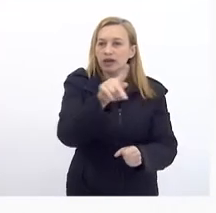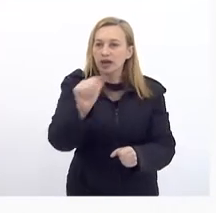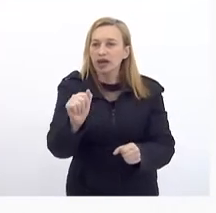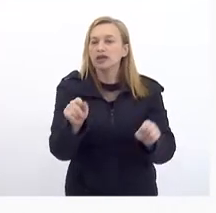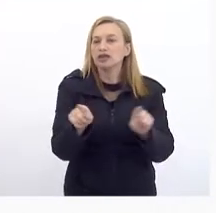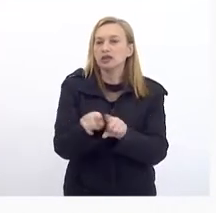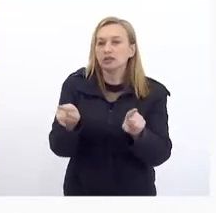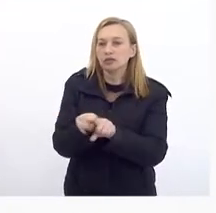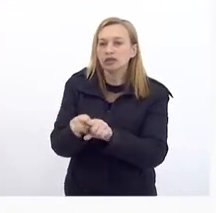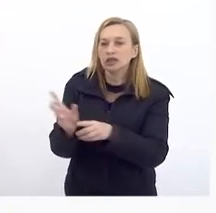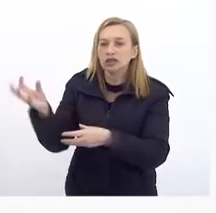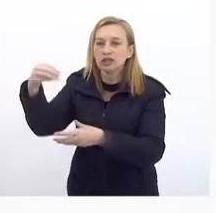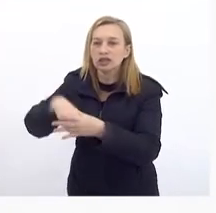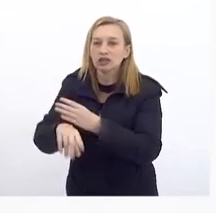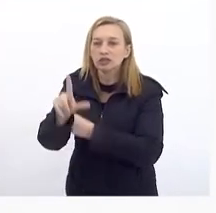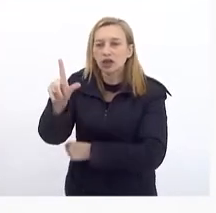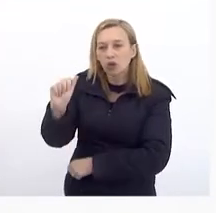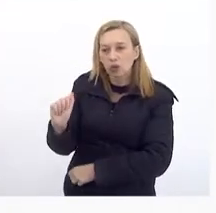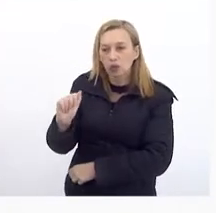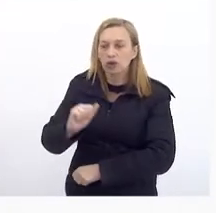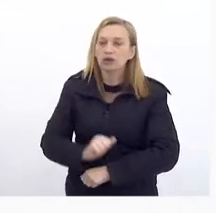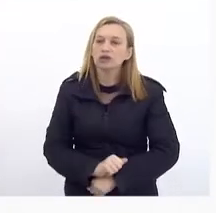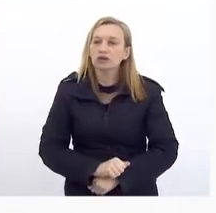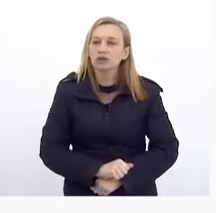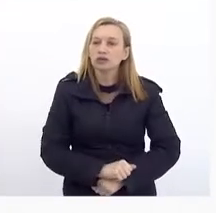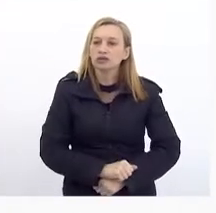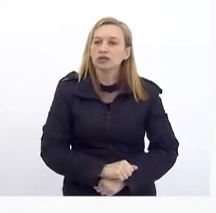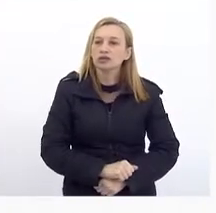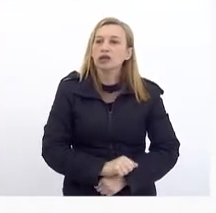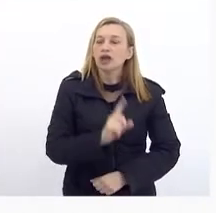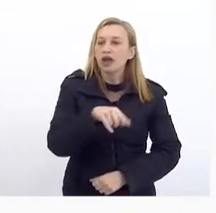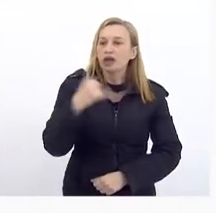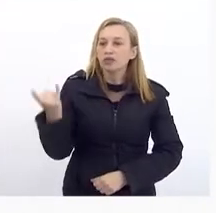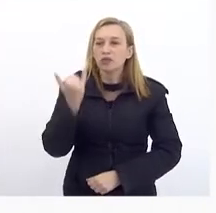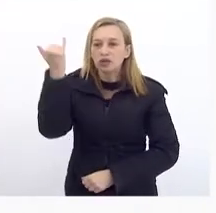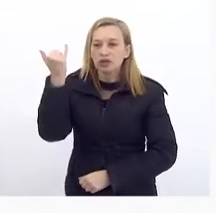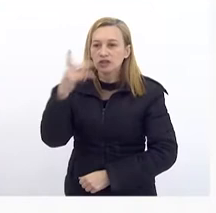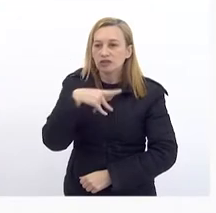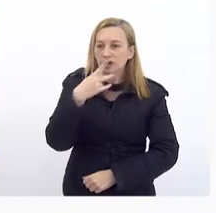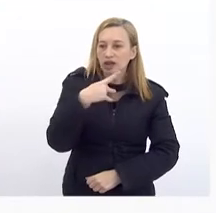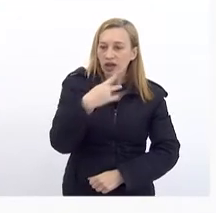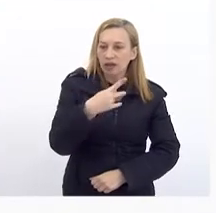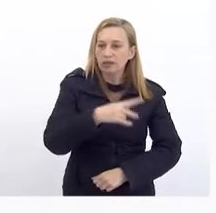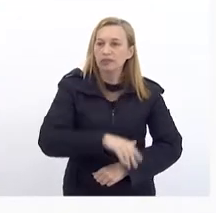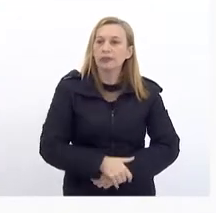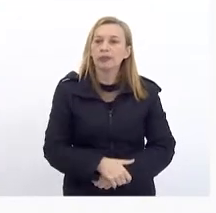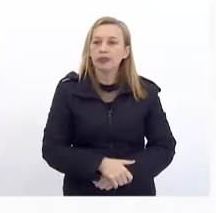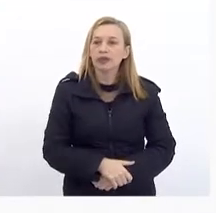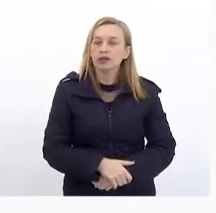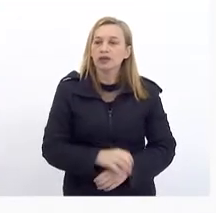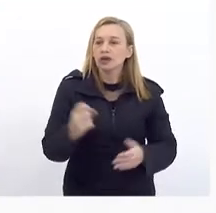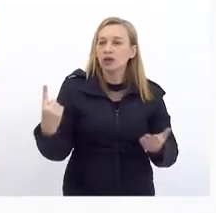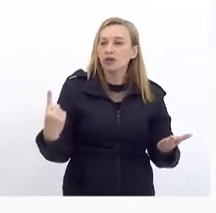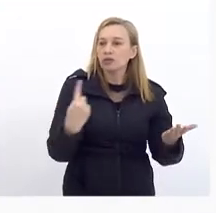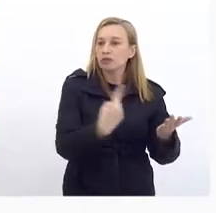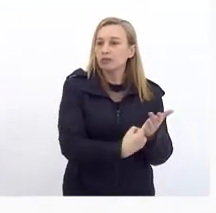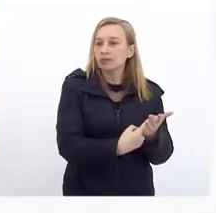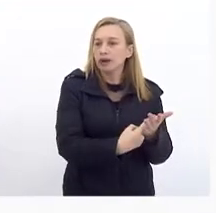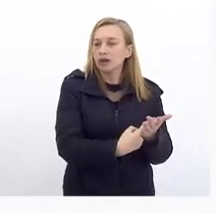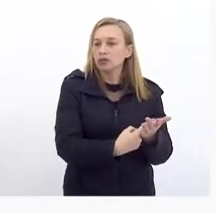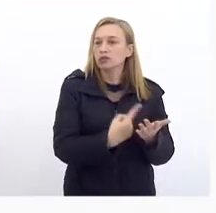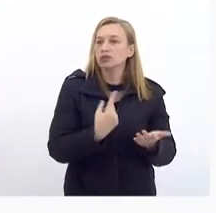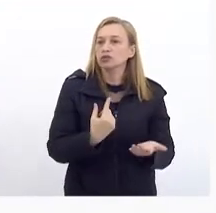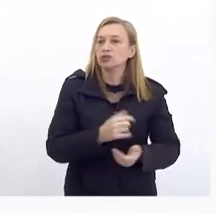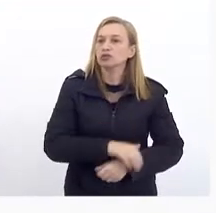também para dentro da LOA Essa É importante frisar Em relação ao Pacto O